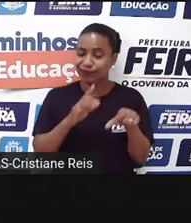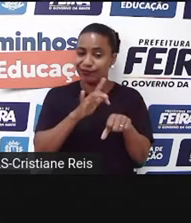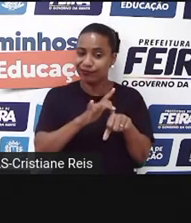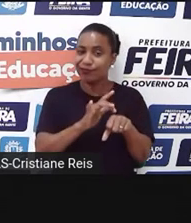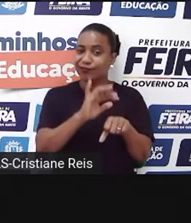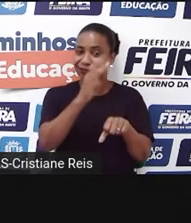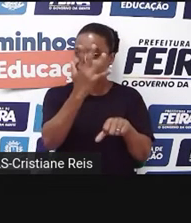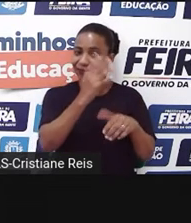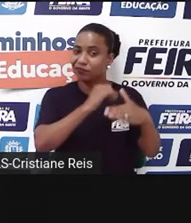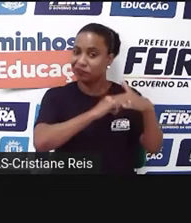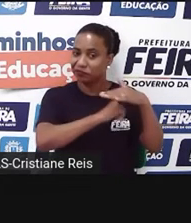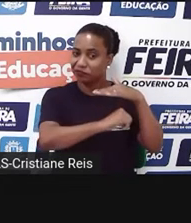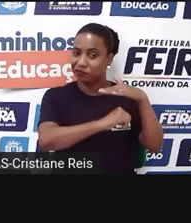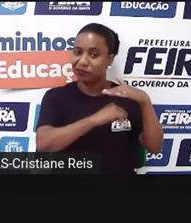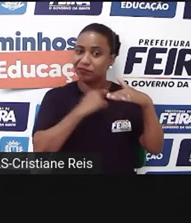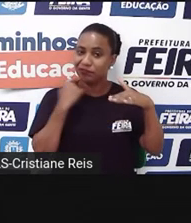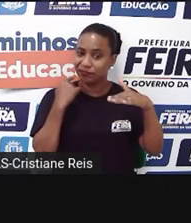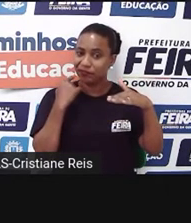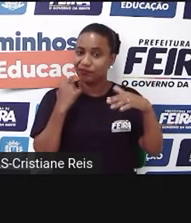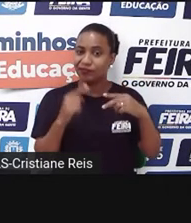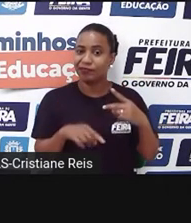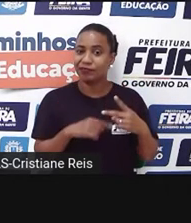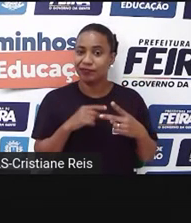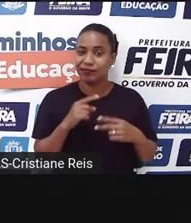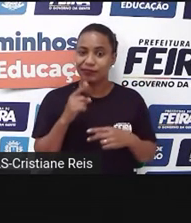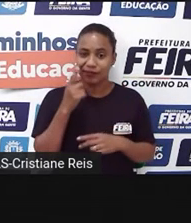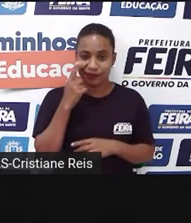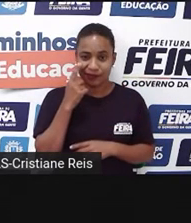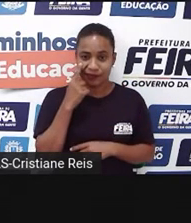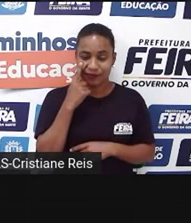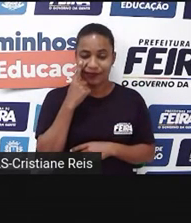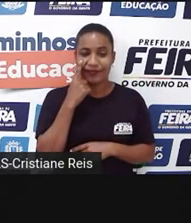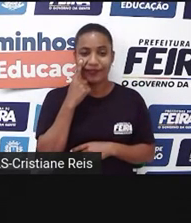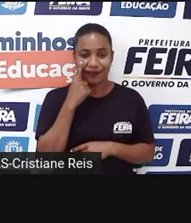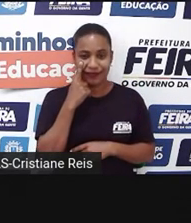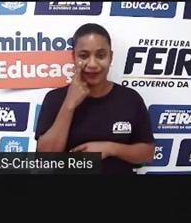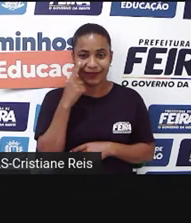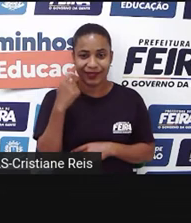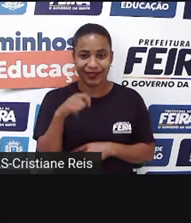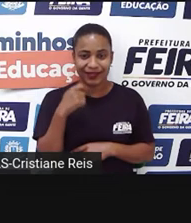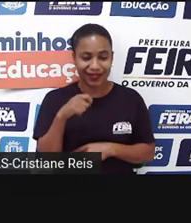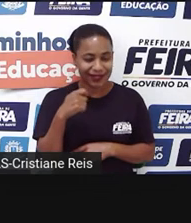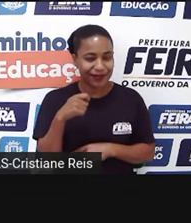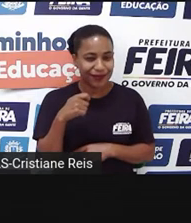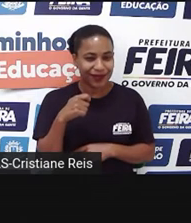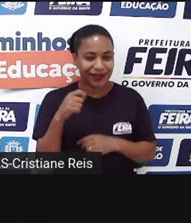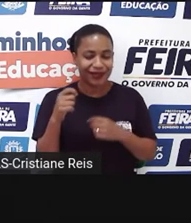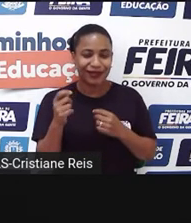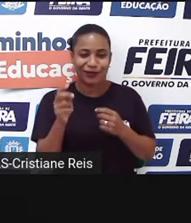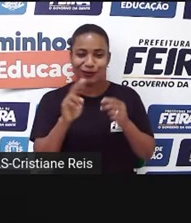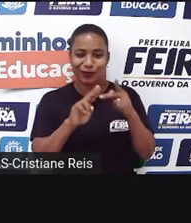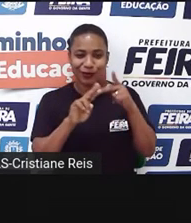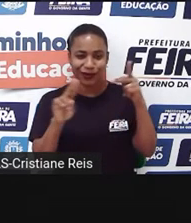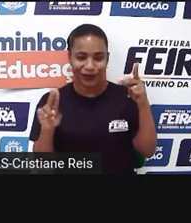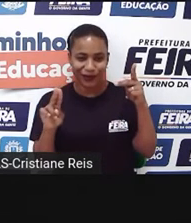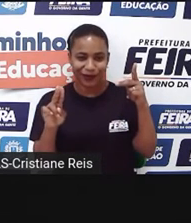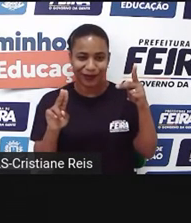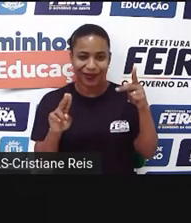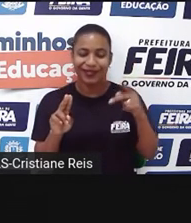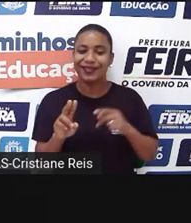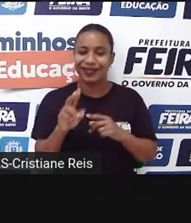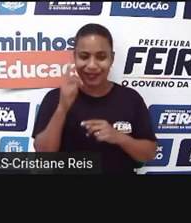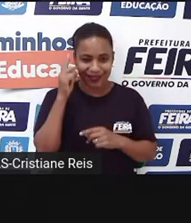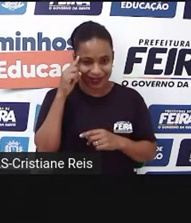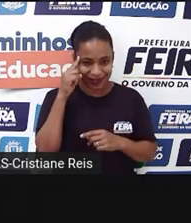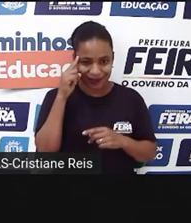the victim, e você vai, lembra que eu falei para vocês que vocês iam precisar dos pronomes interrogativos, né? Os WH questions?